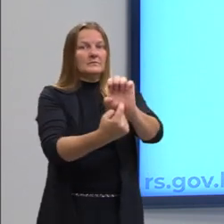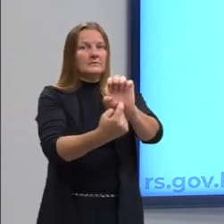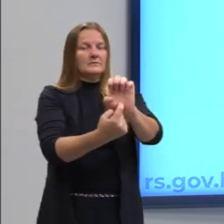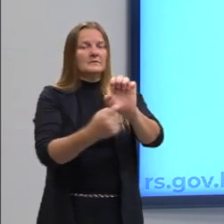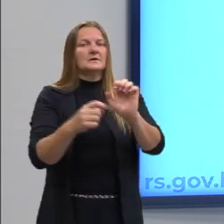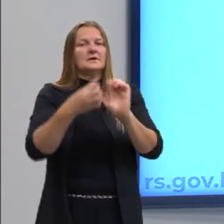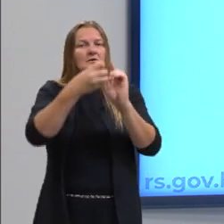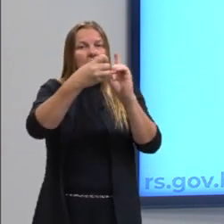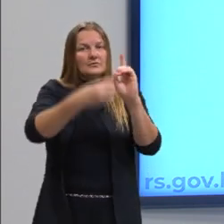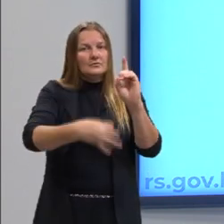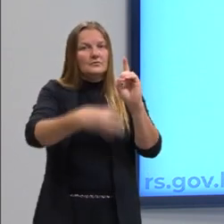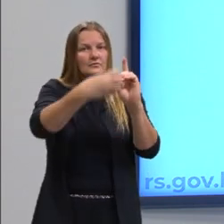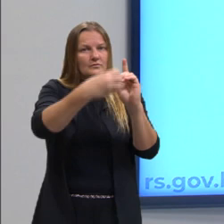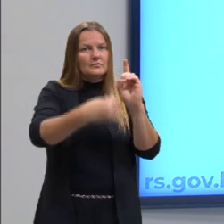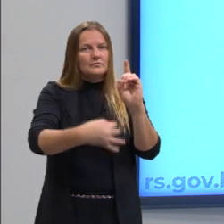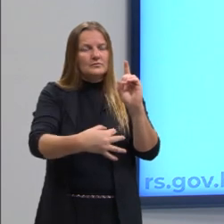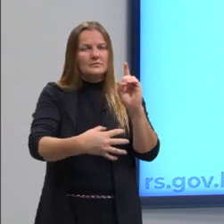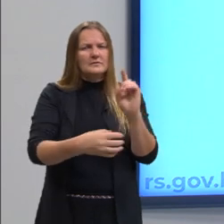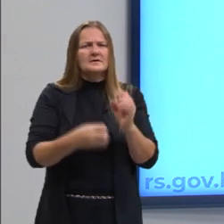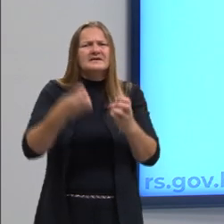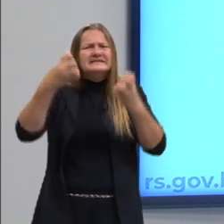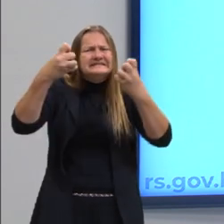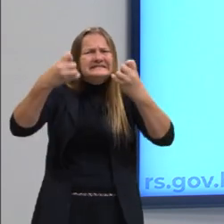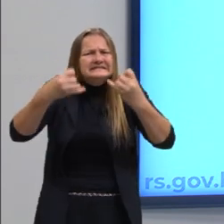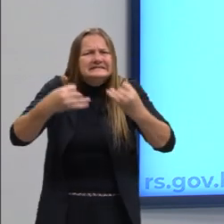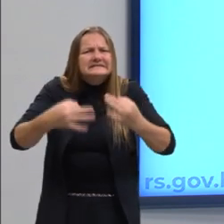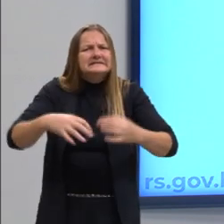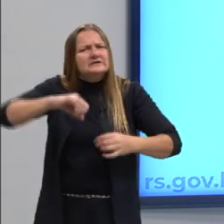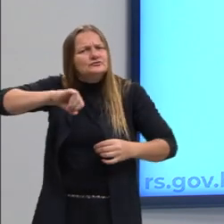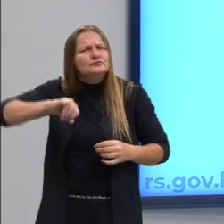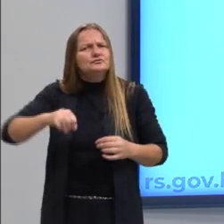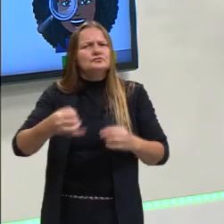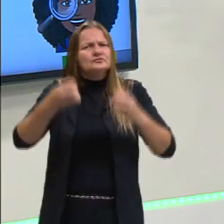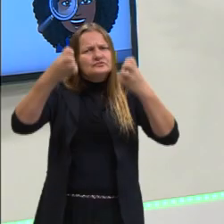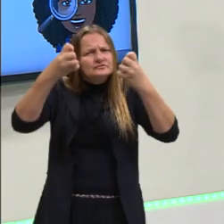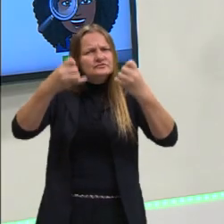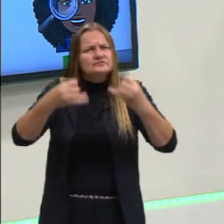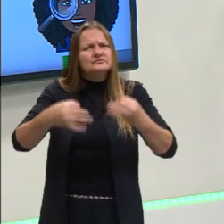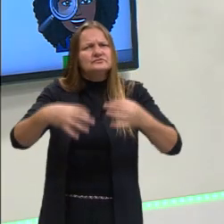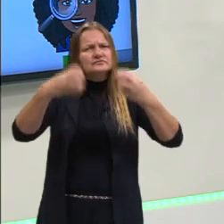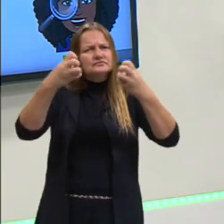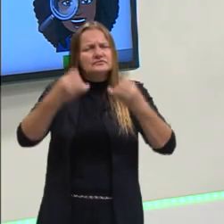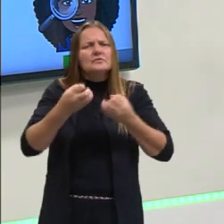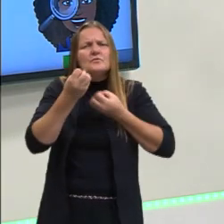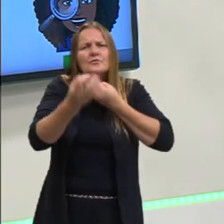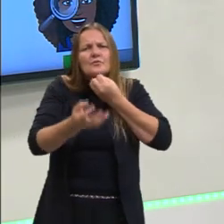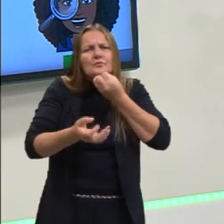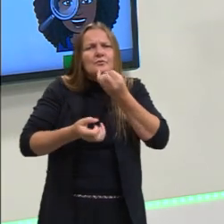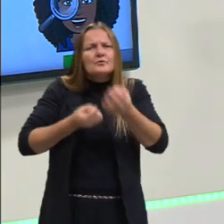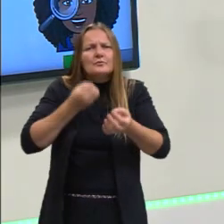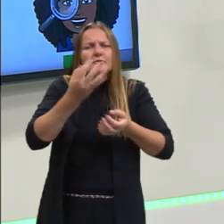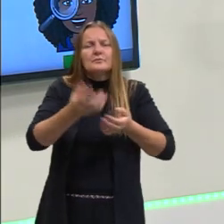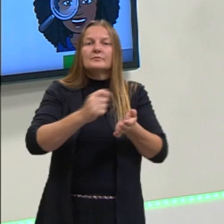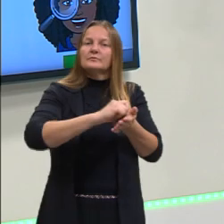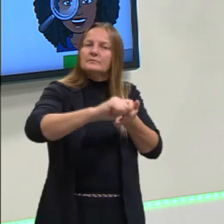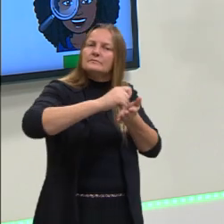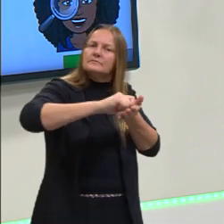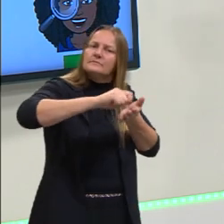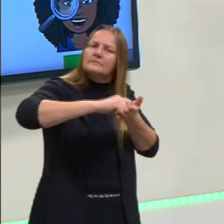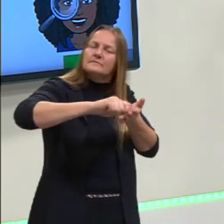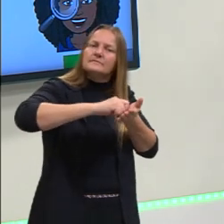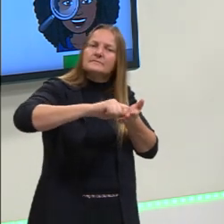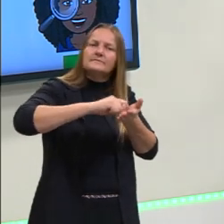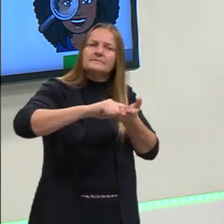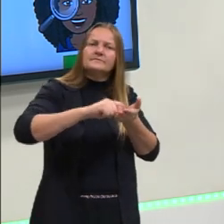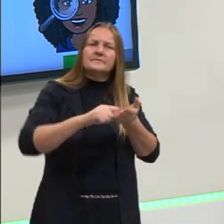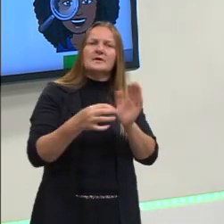dissertativo leva você a falar, você vai dissertar sobre algo, vai falar, vai escrever sobre algo. De forma